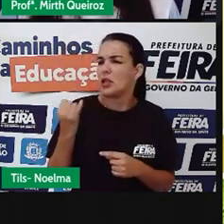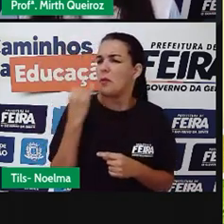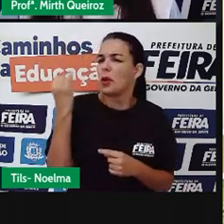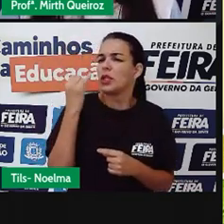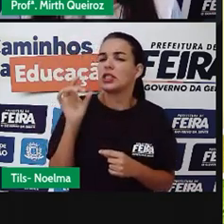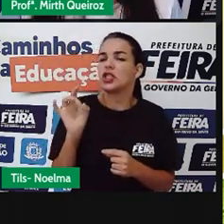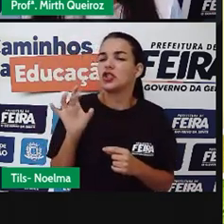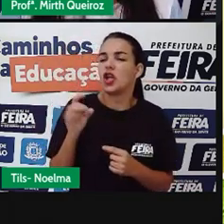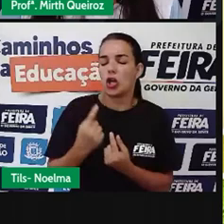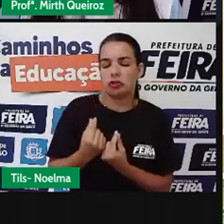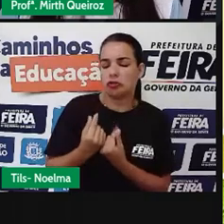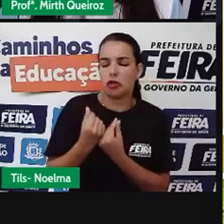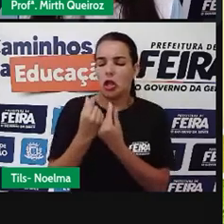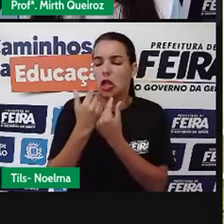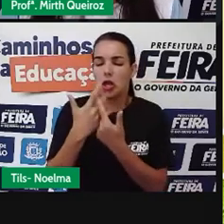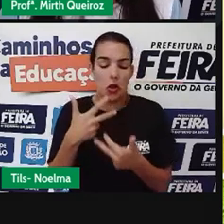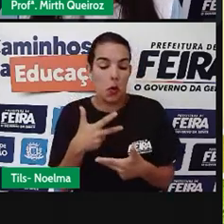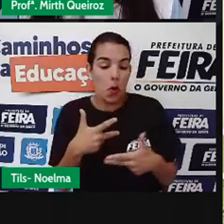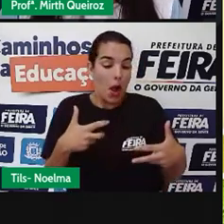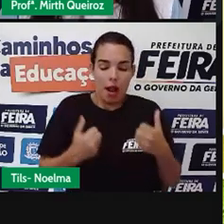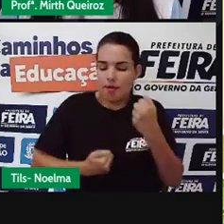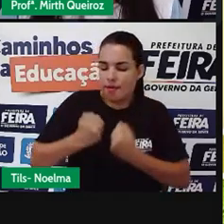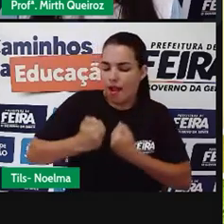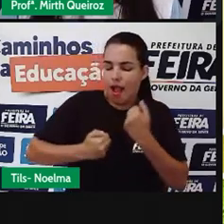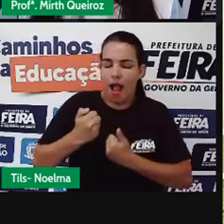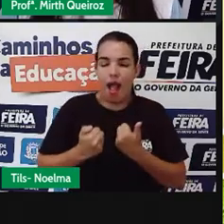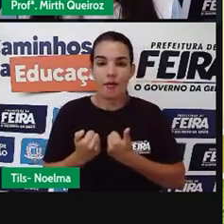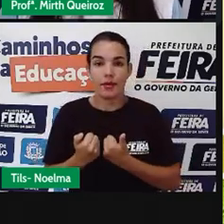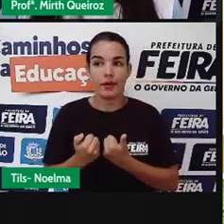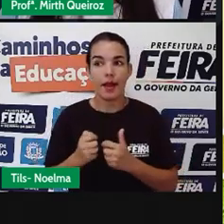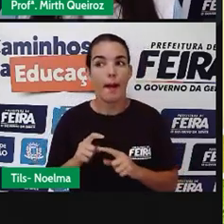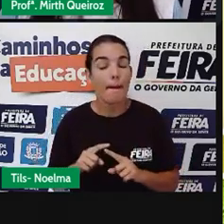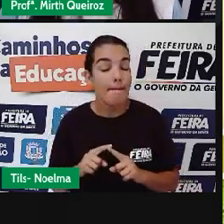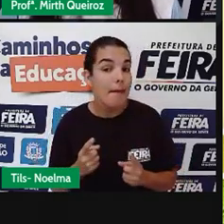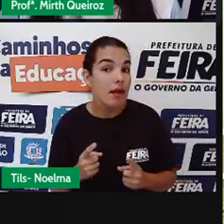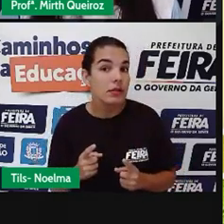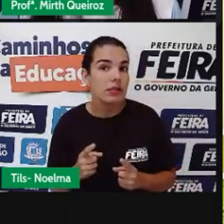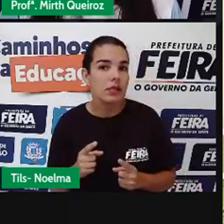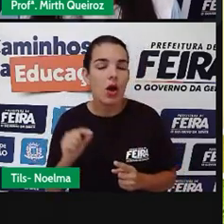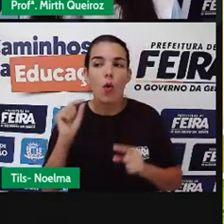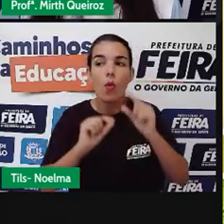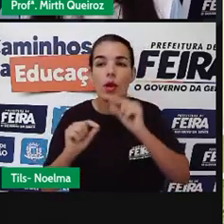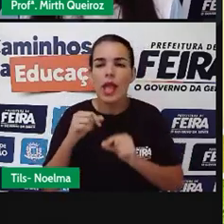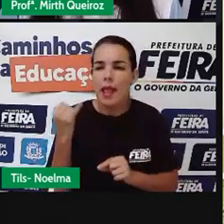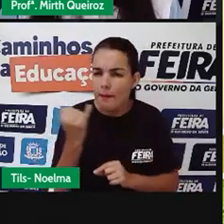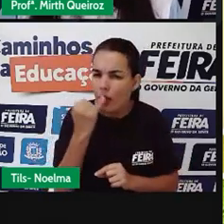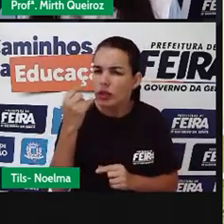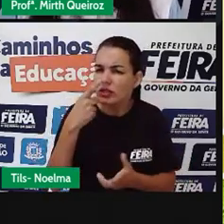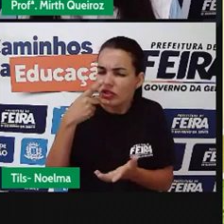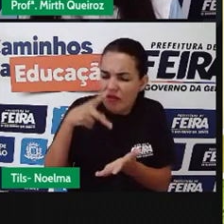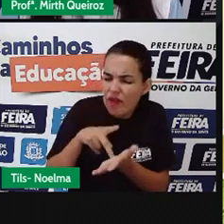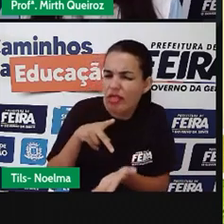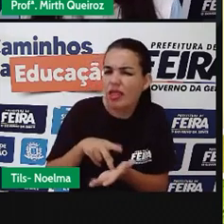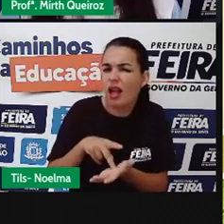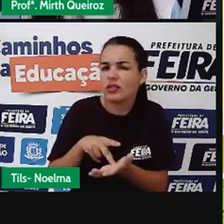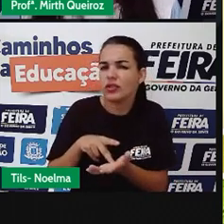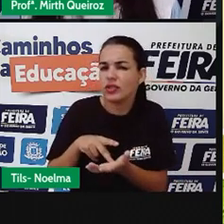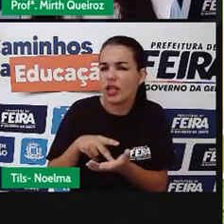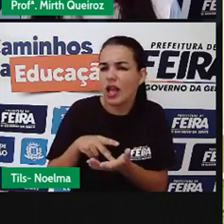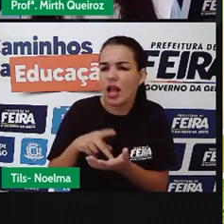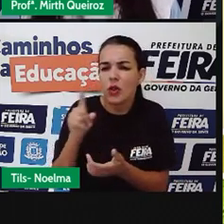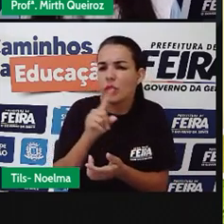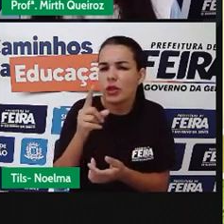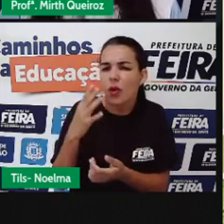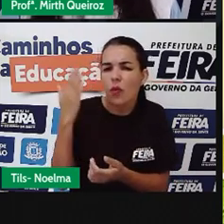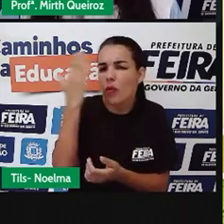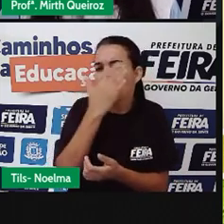dinheiro, o que é essencial para a vida da gente, a gente não consegue ver. A questão do amor, do sentimento,